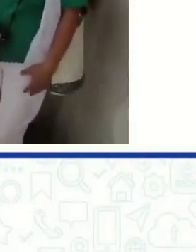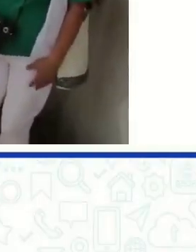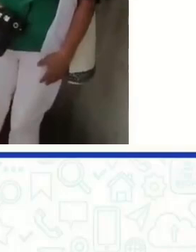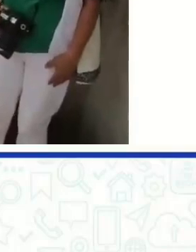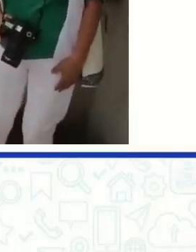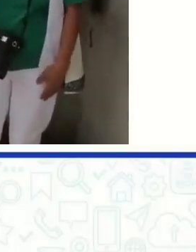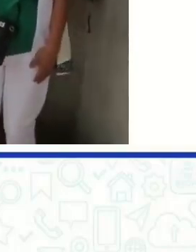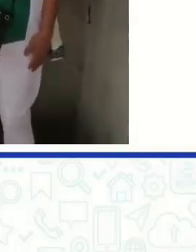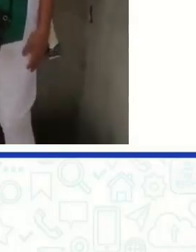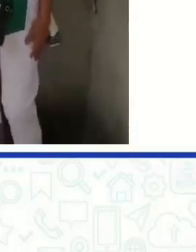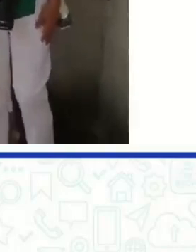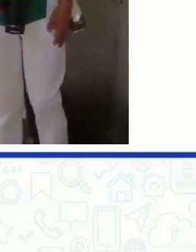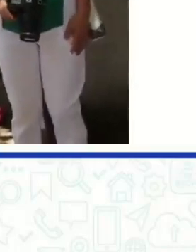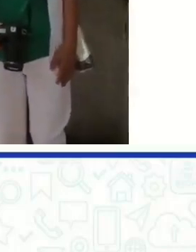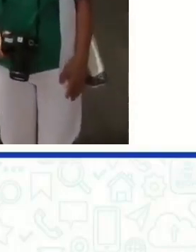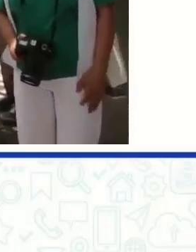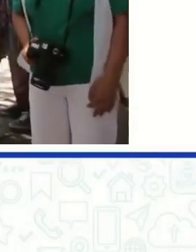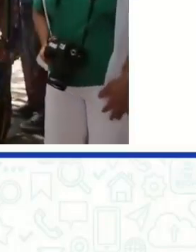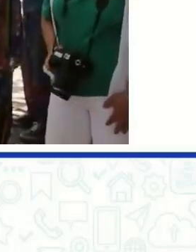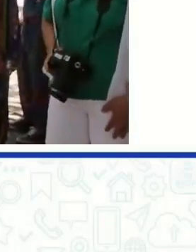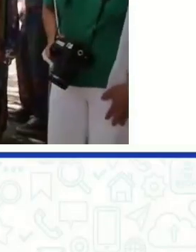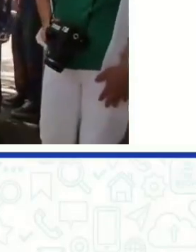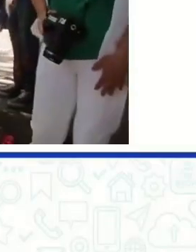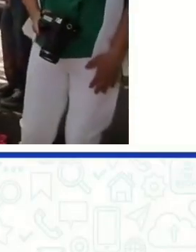minha senhora.